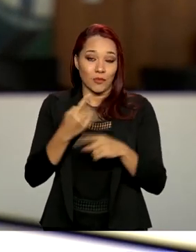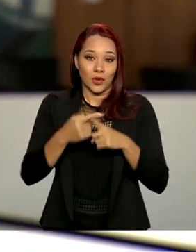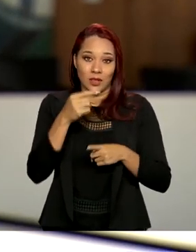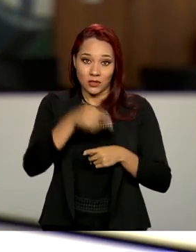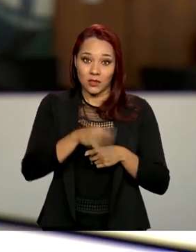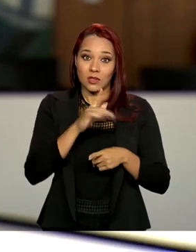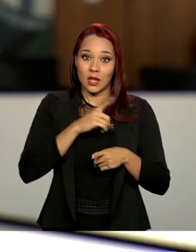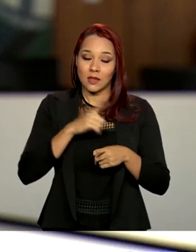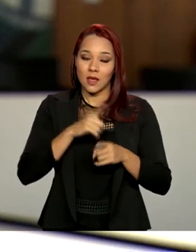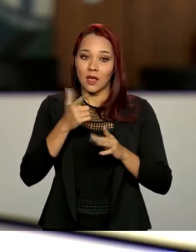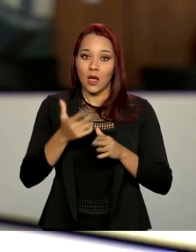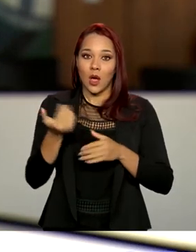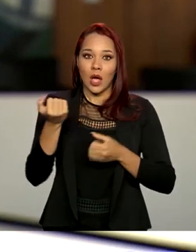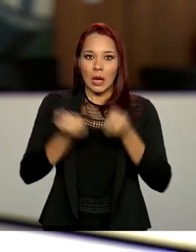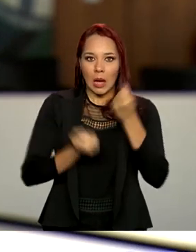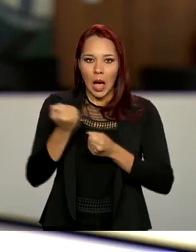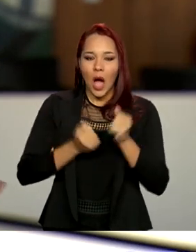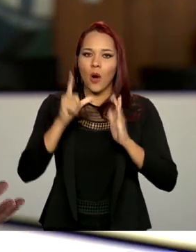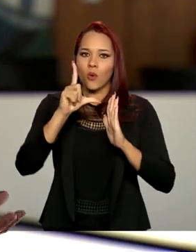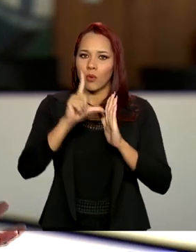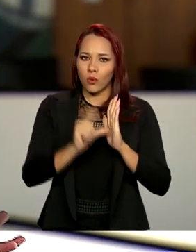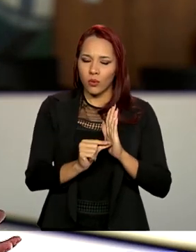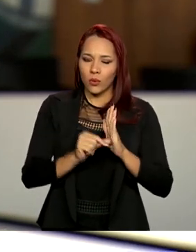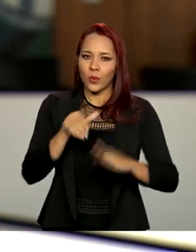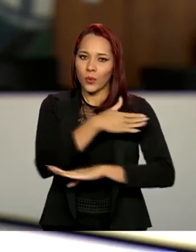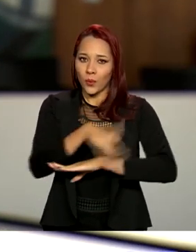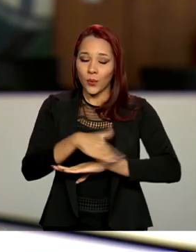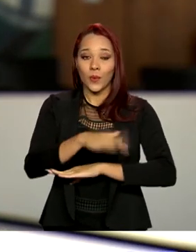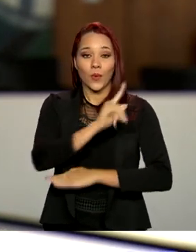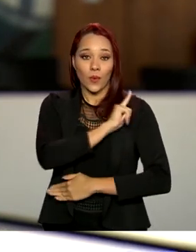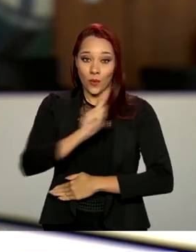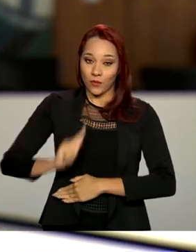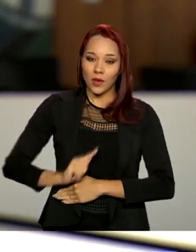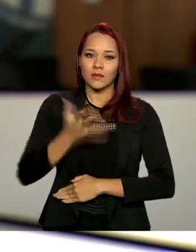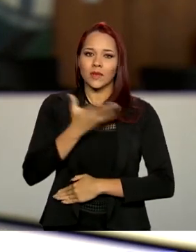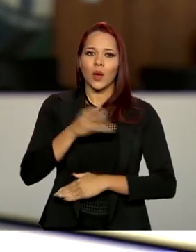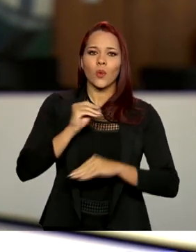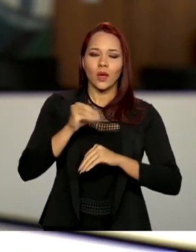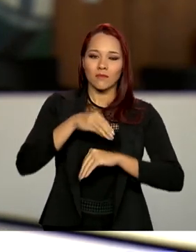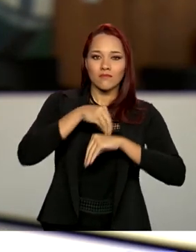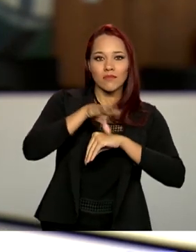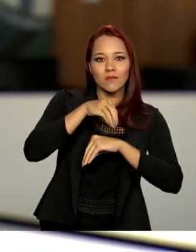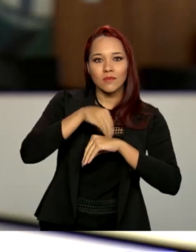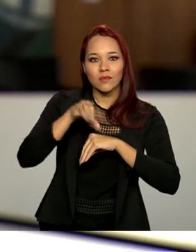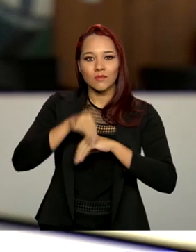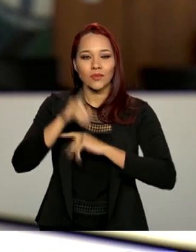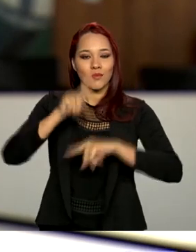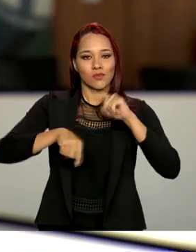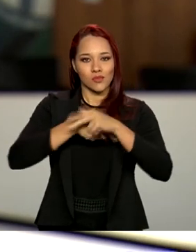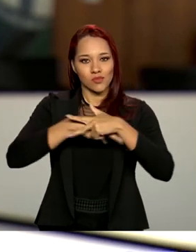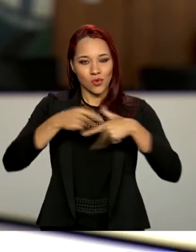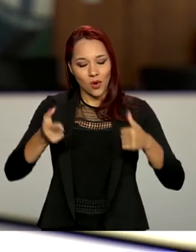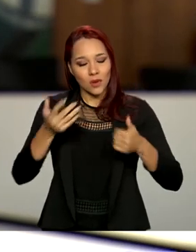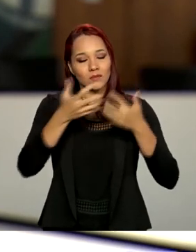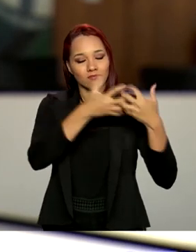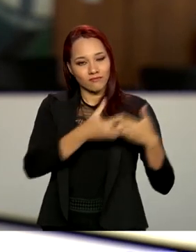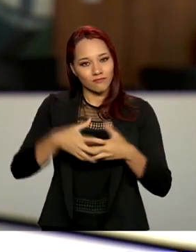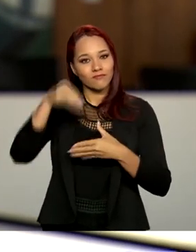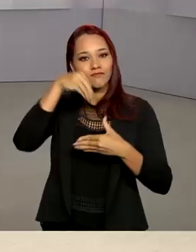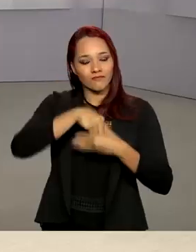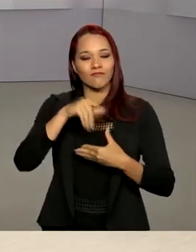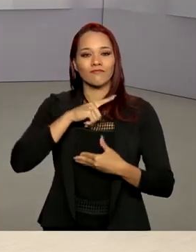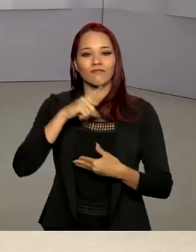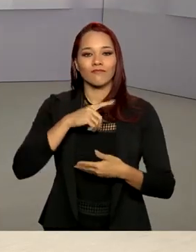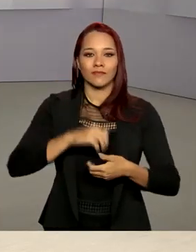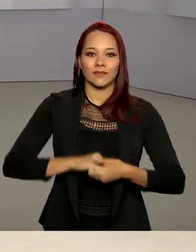esperados menos veículos nas estradas, o governo federal quer garantir a distribuição dos produtos transportados pelos caminhoneiros.